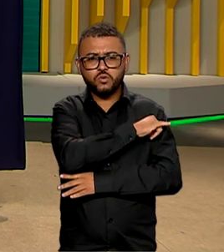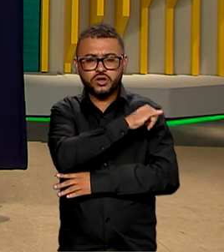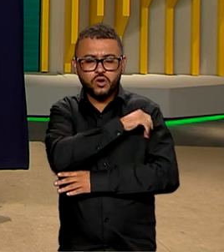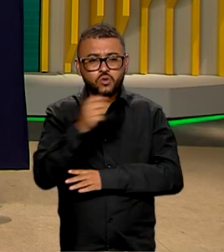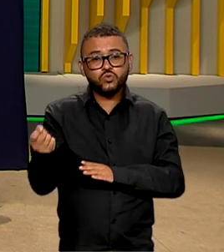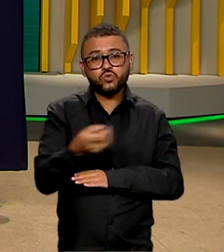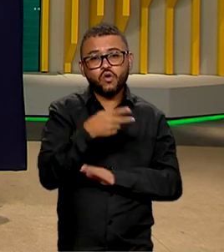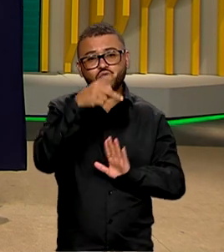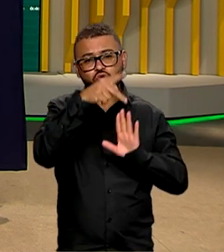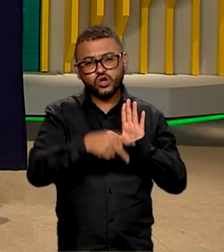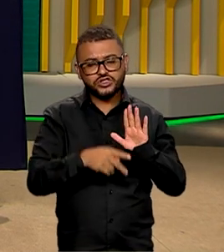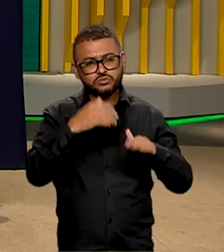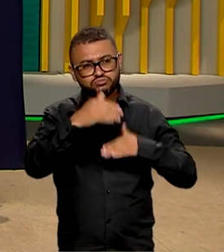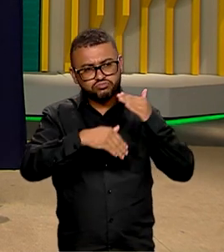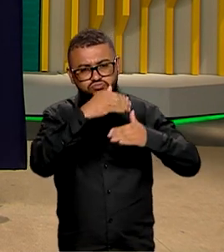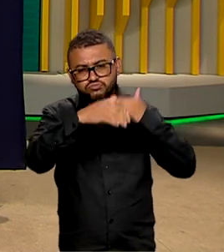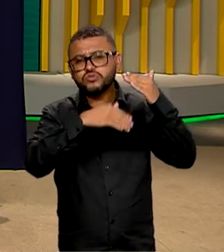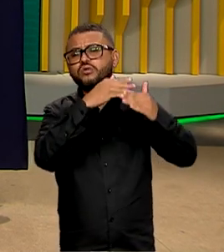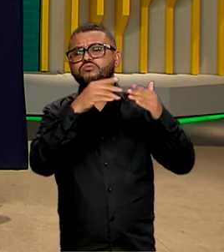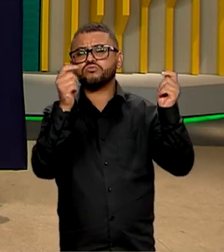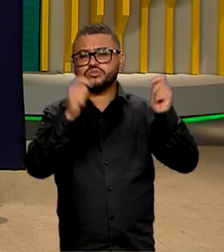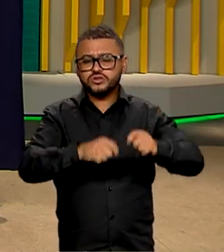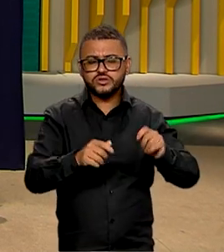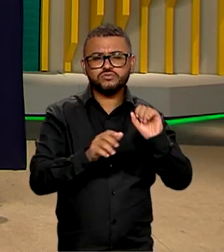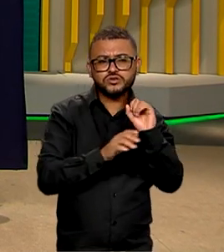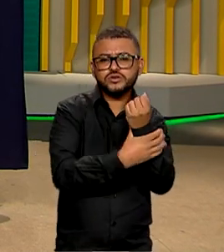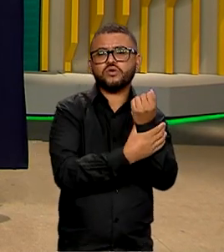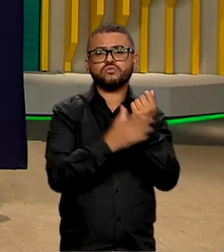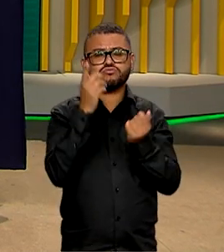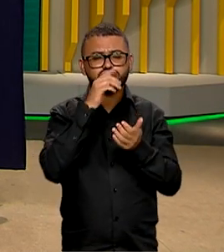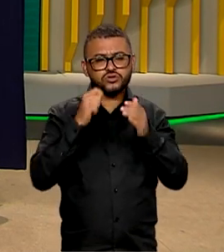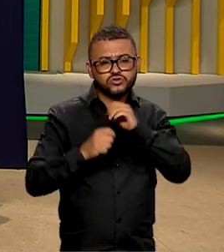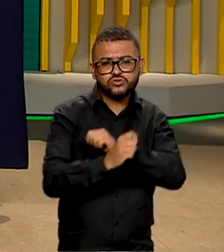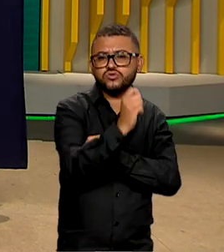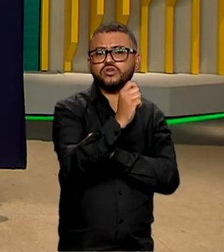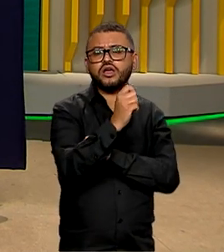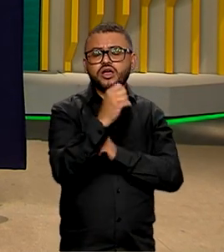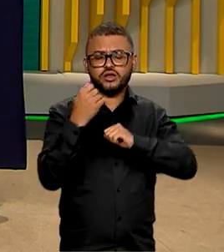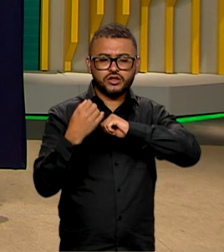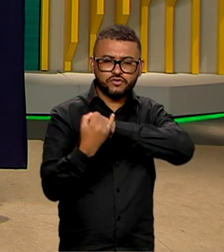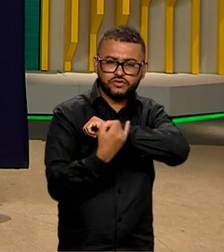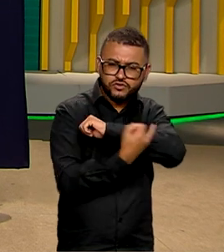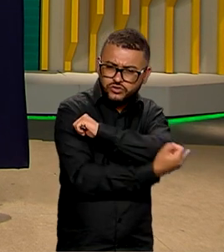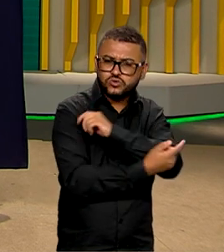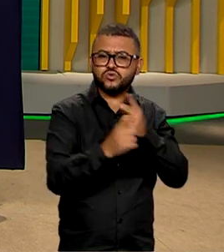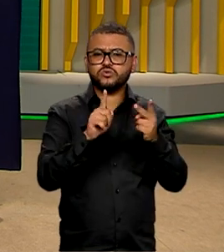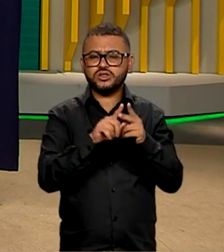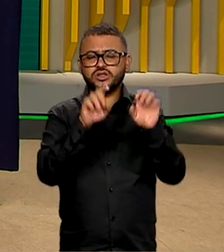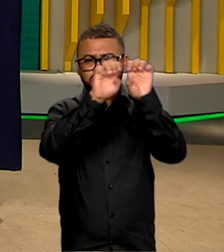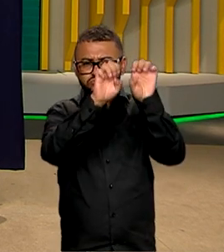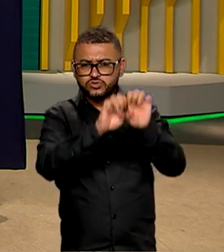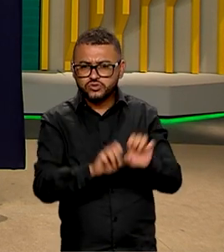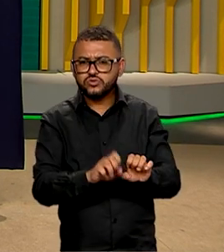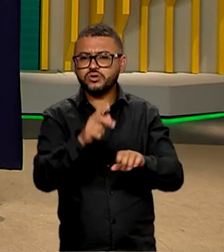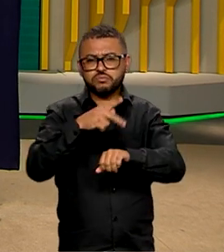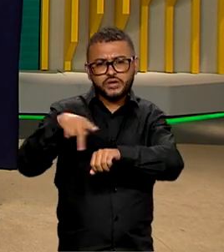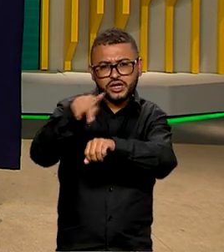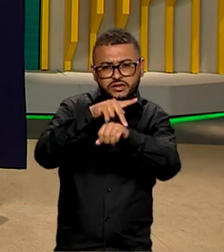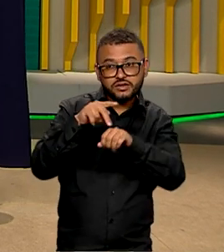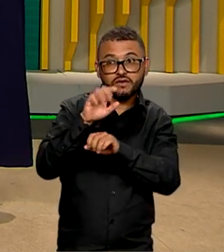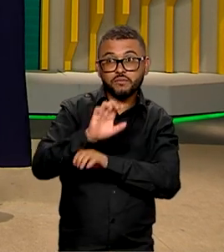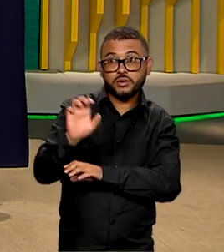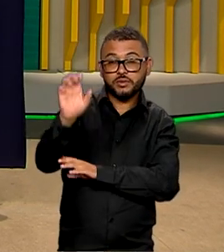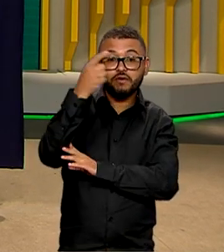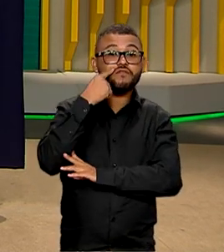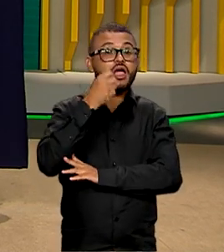programa de aceleração do crescimento vai garantir recursos para obras estruturais em todos os estados brasileiros. Olha